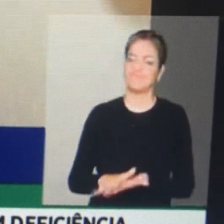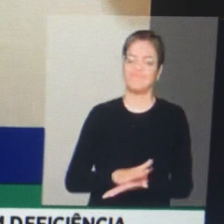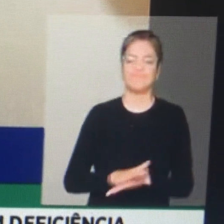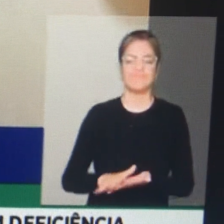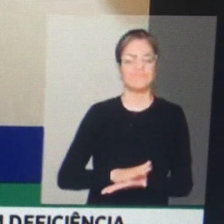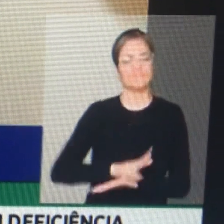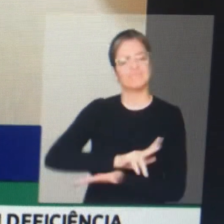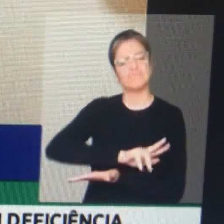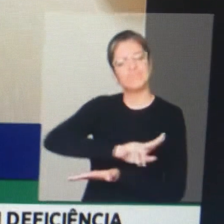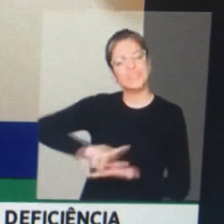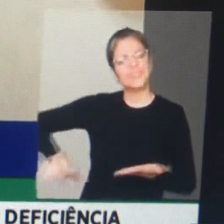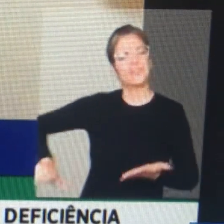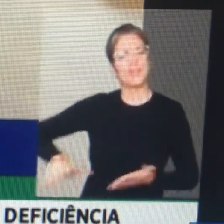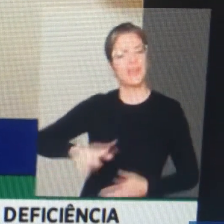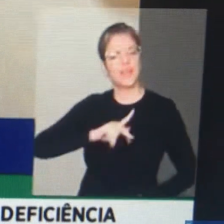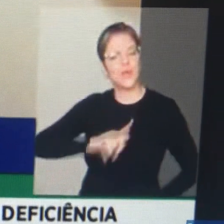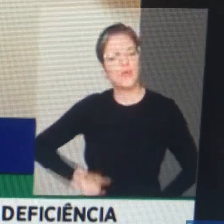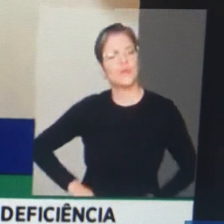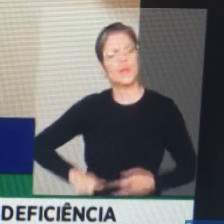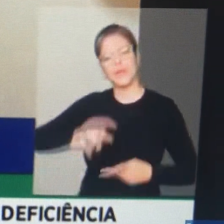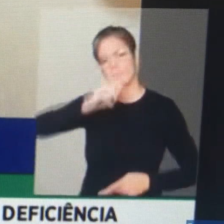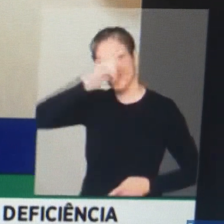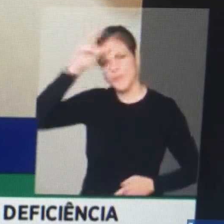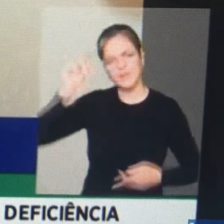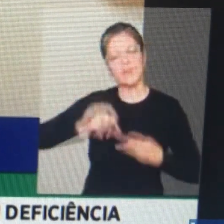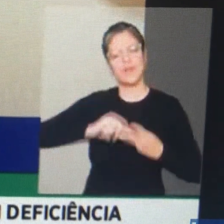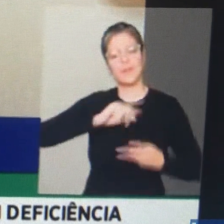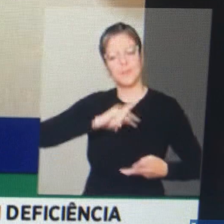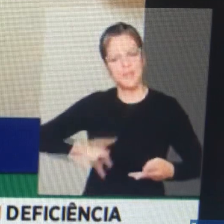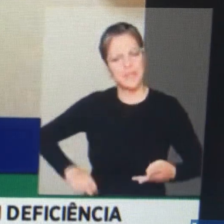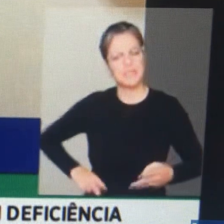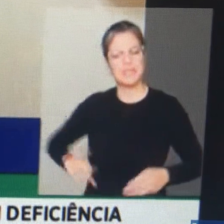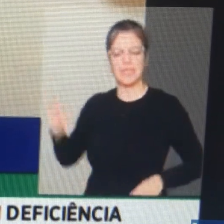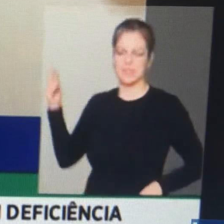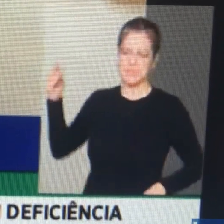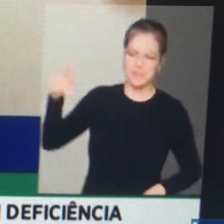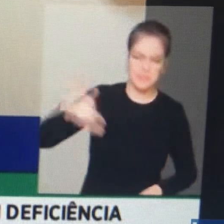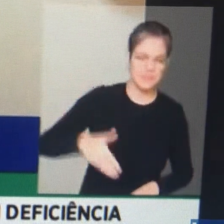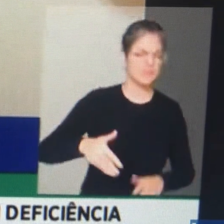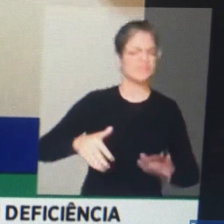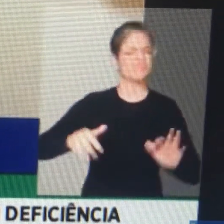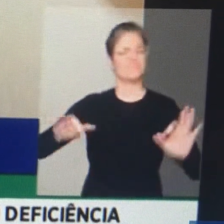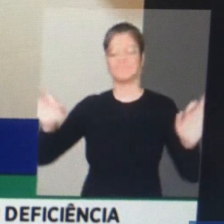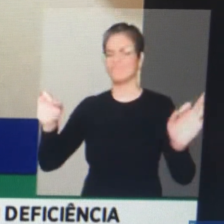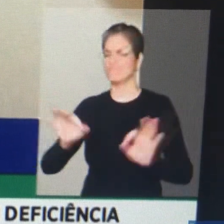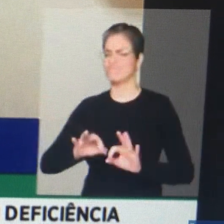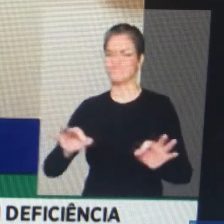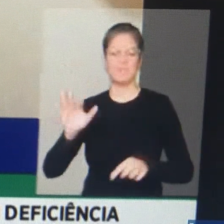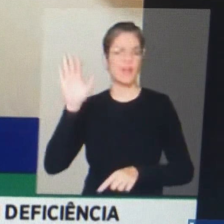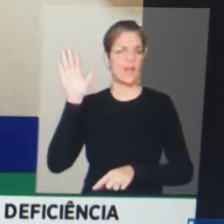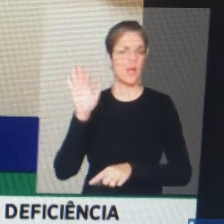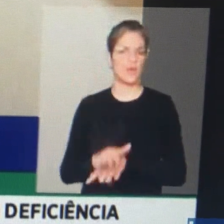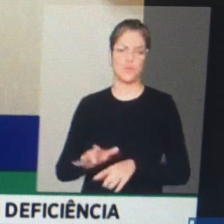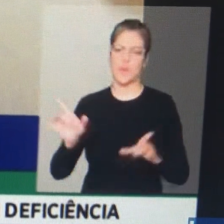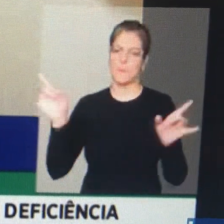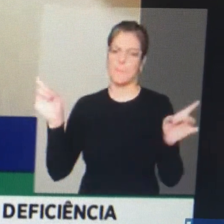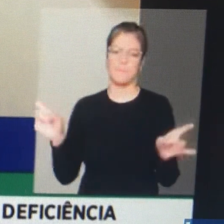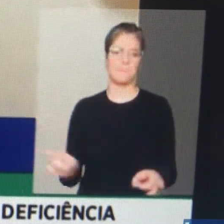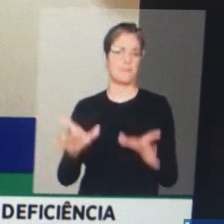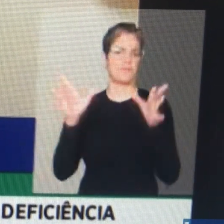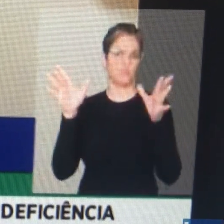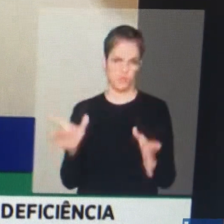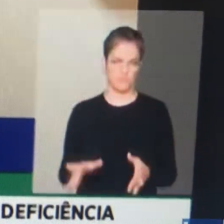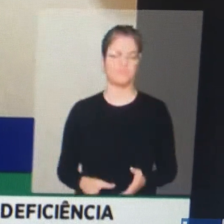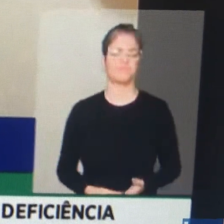políticos que vão no Vale e deixam o Vale nesse deserto, nesse abandono de políticas públicas. E